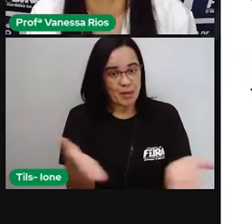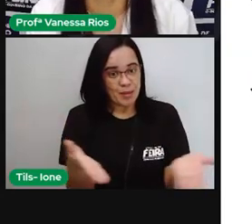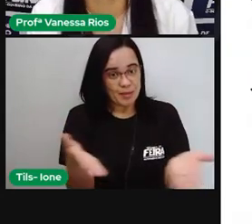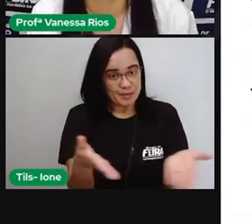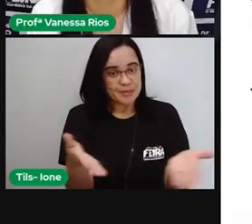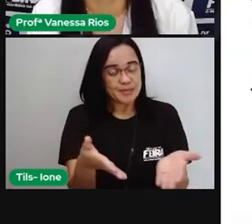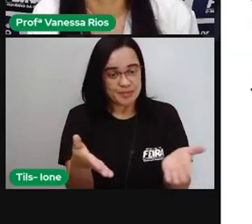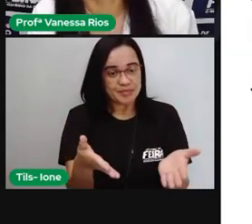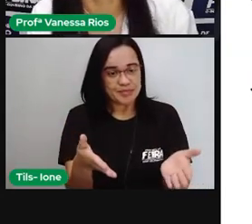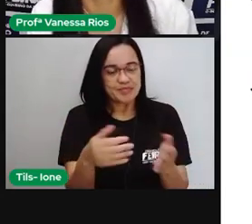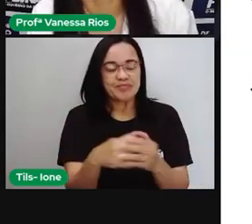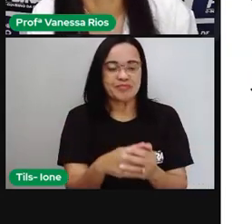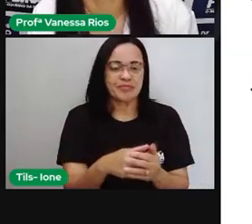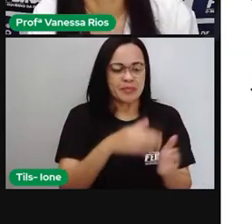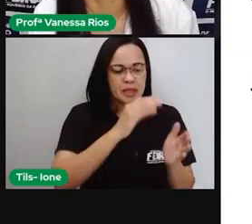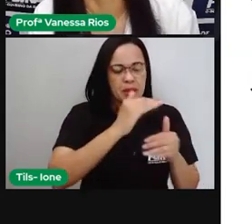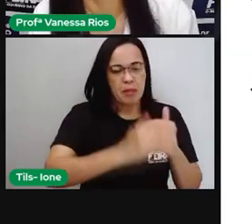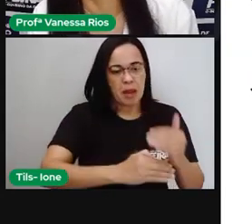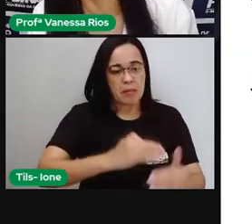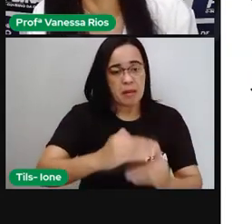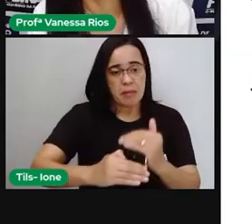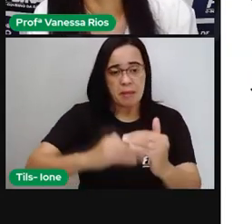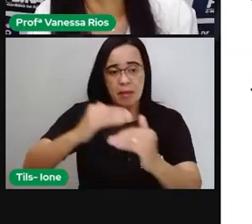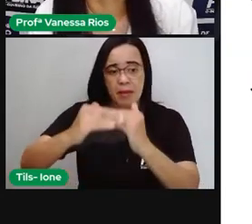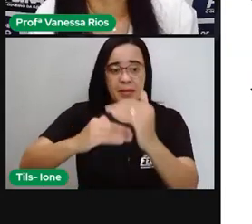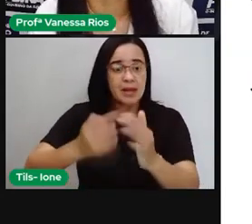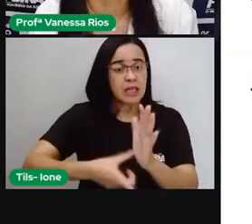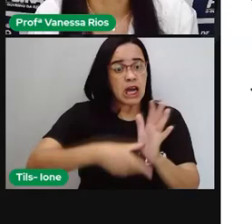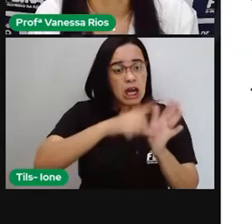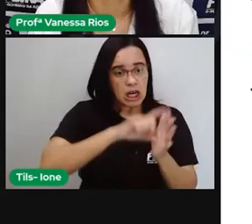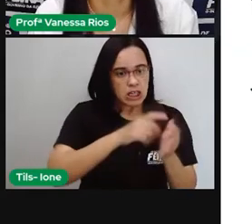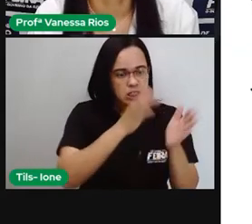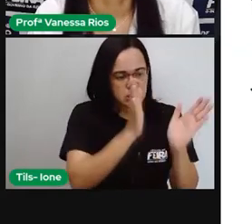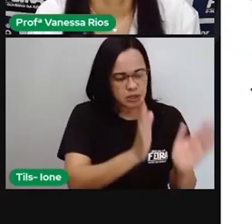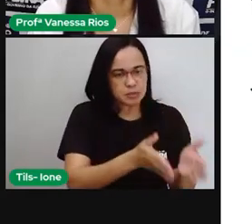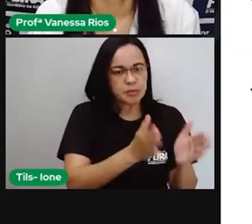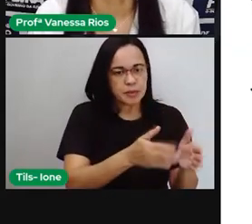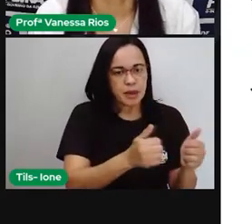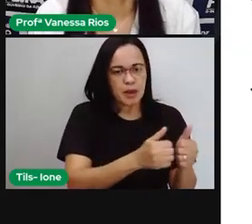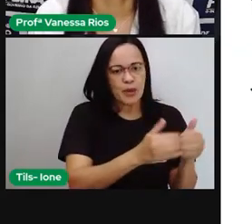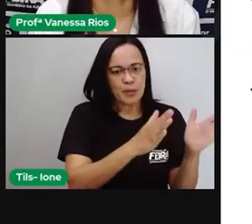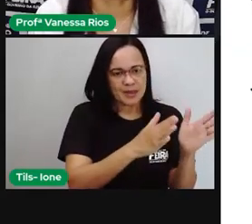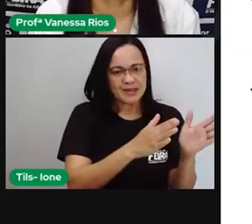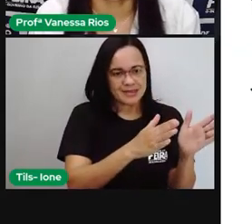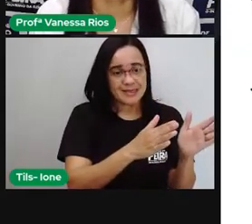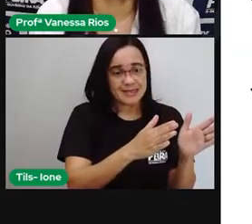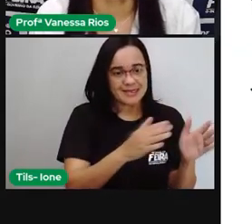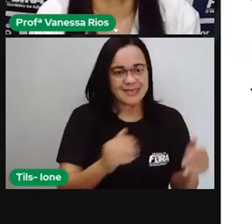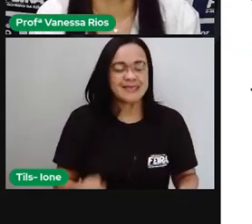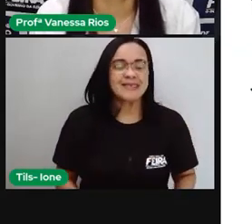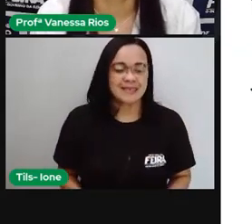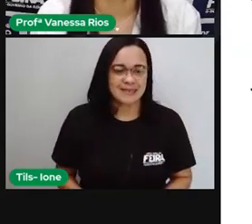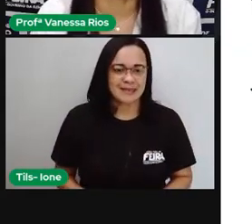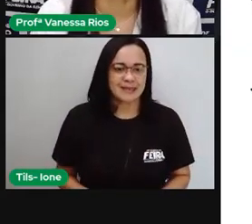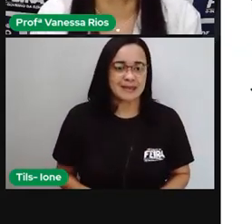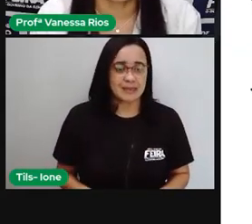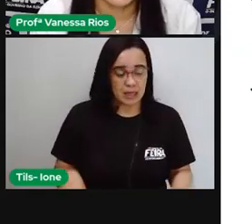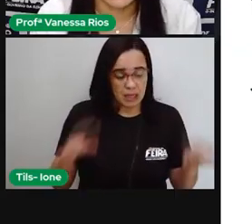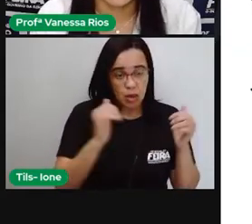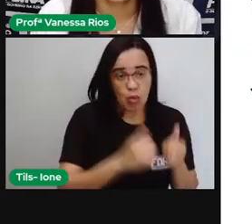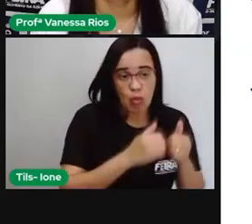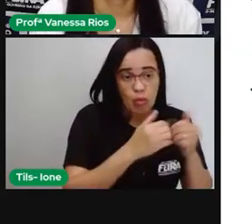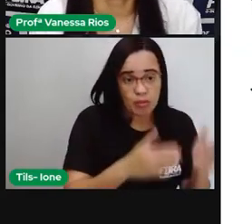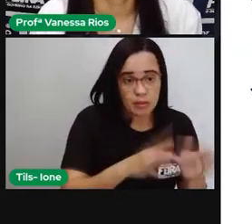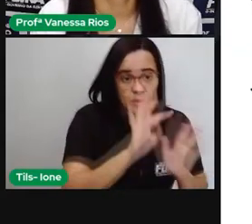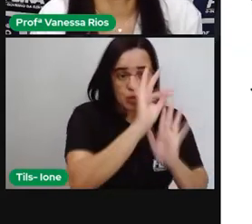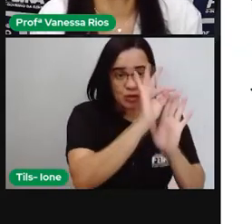todo o seu trajeto de quando nasceu e o que foi acontecendo durante a sua vida então a introdução que é a parte inicial do